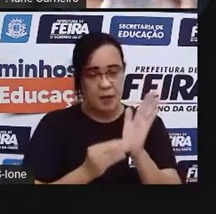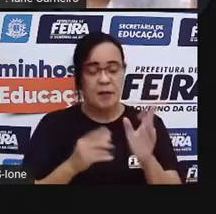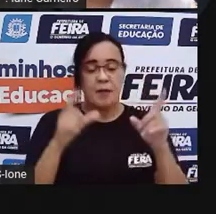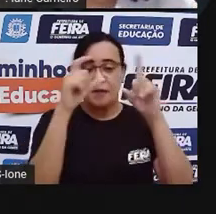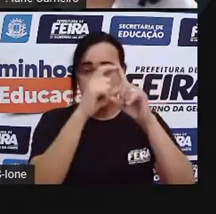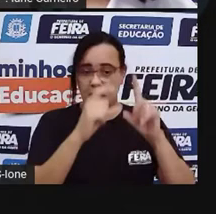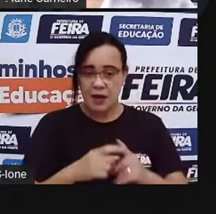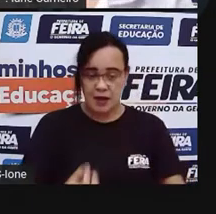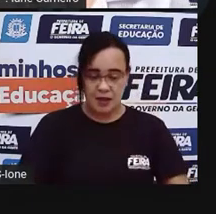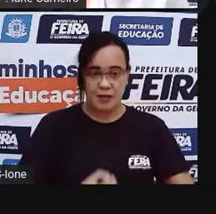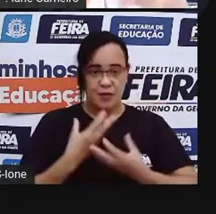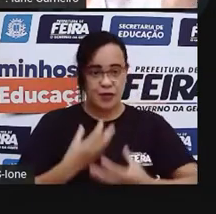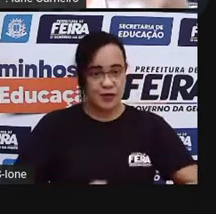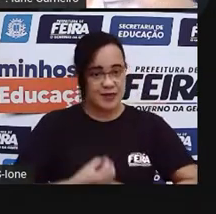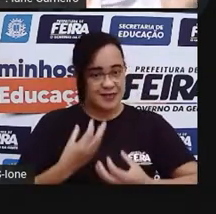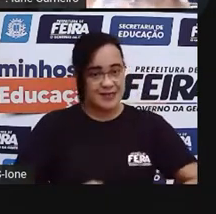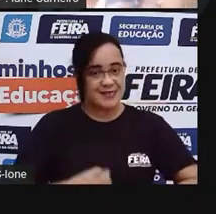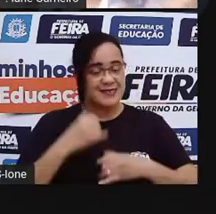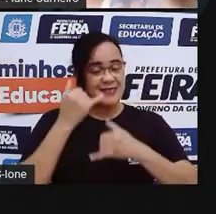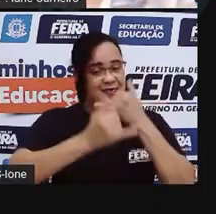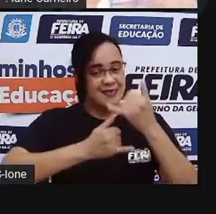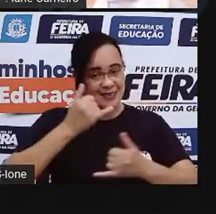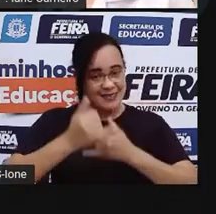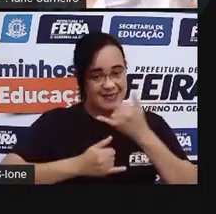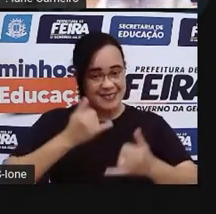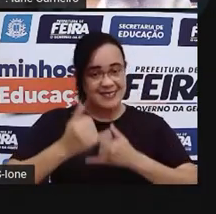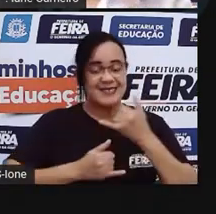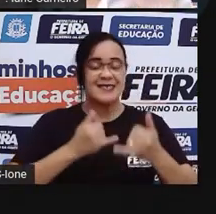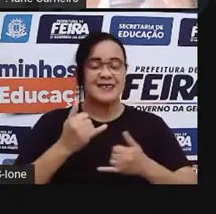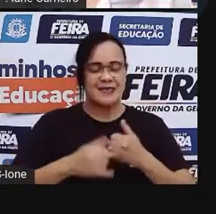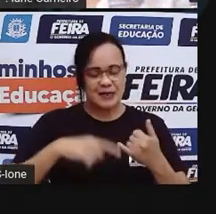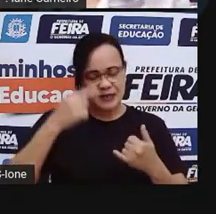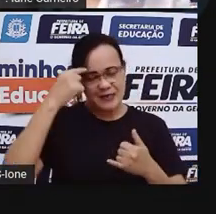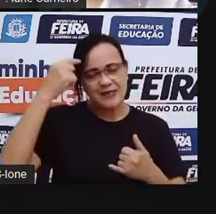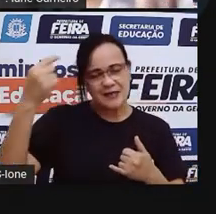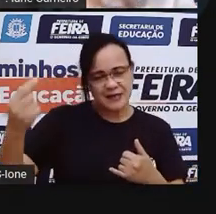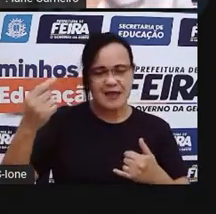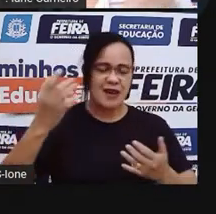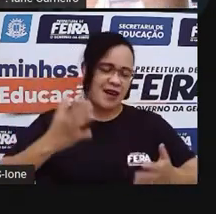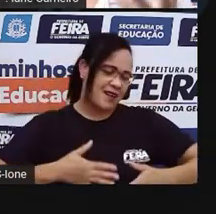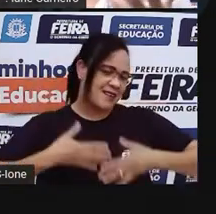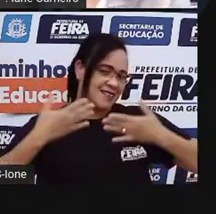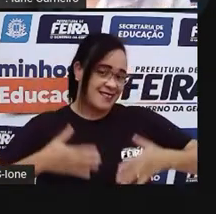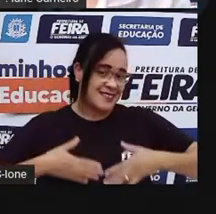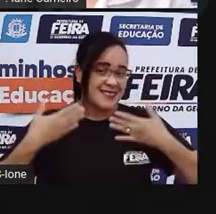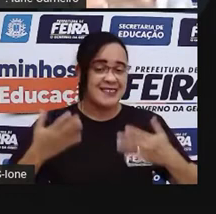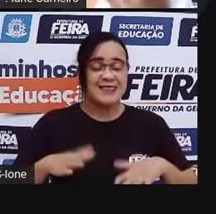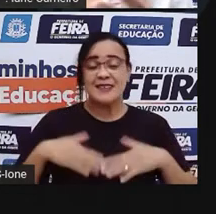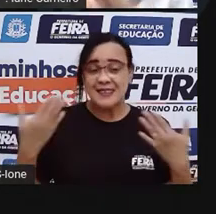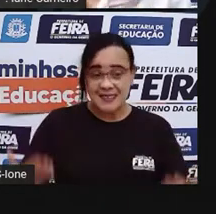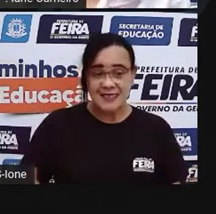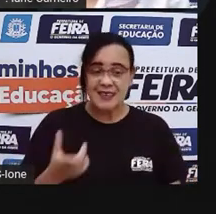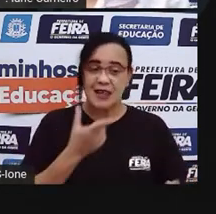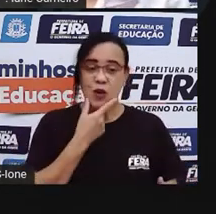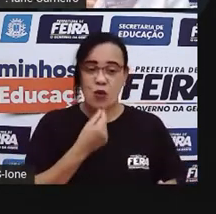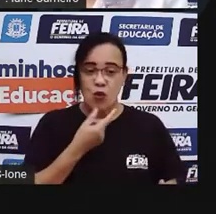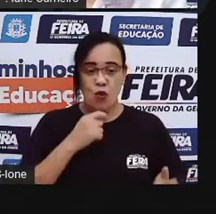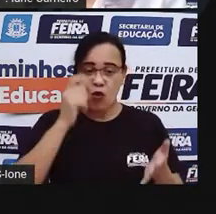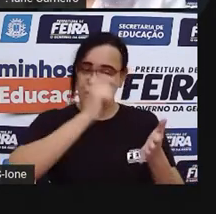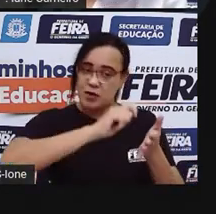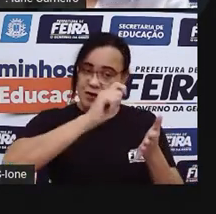Que dimasse Né? Que desse a gente A ideia de brincadeira De alegria, né? Então o autor Dos poemas Eles